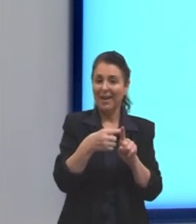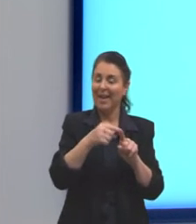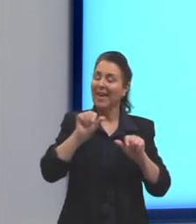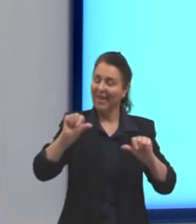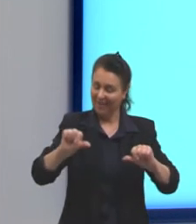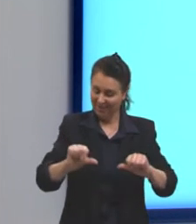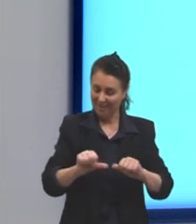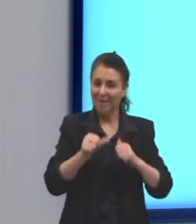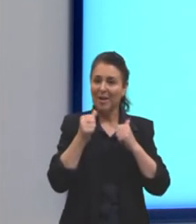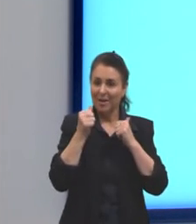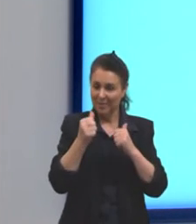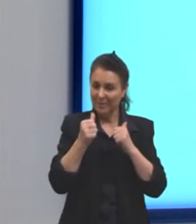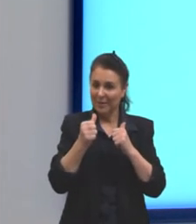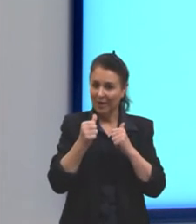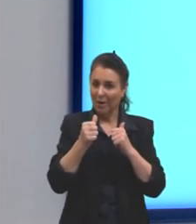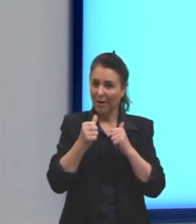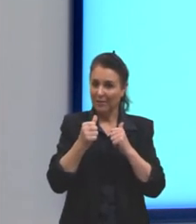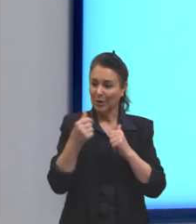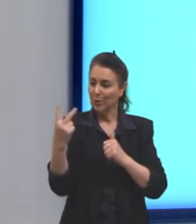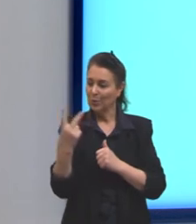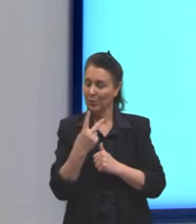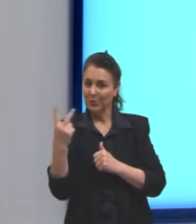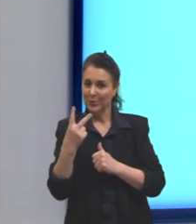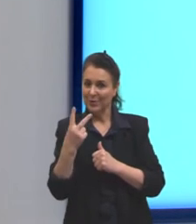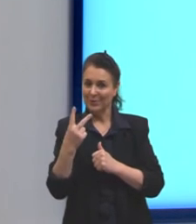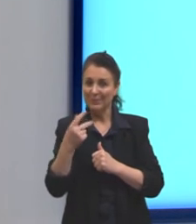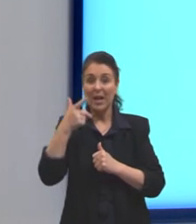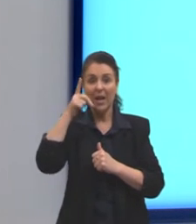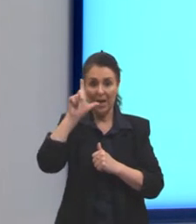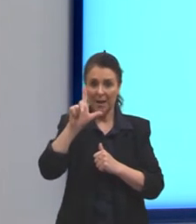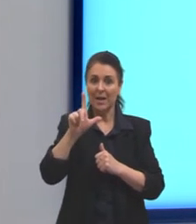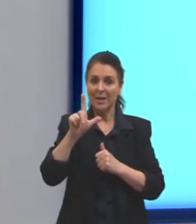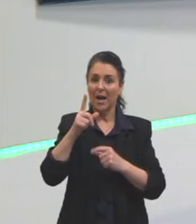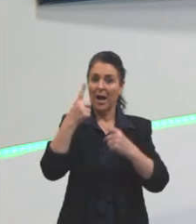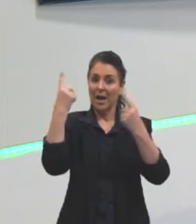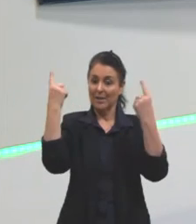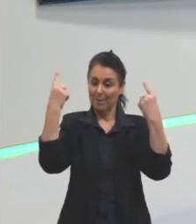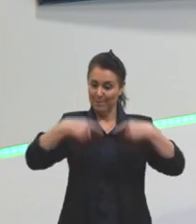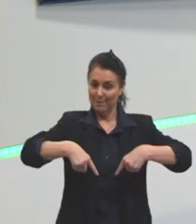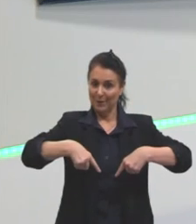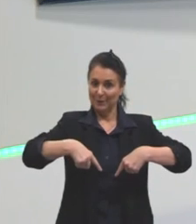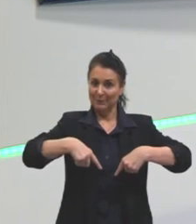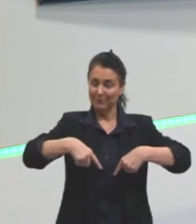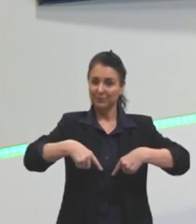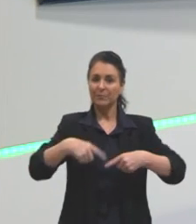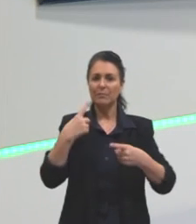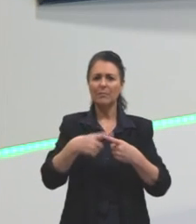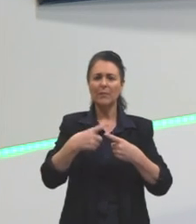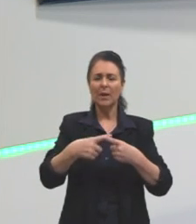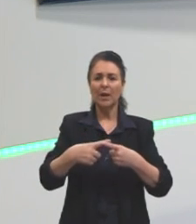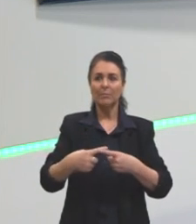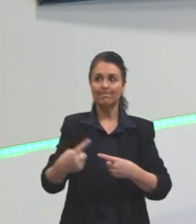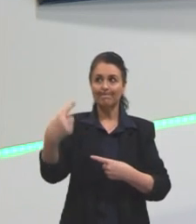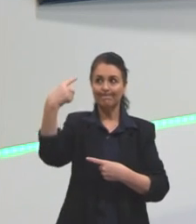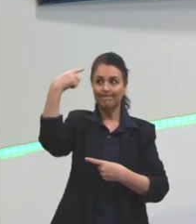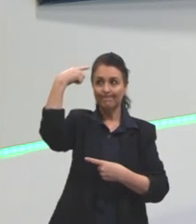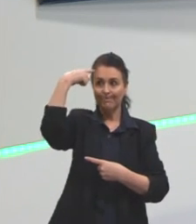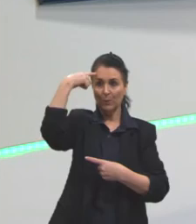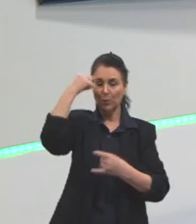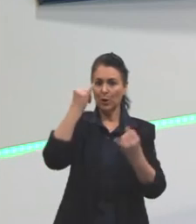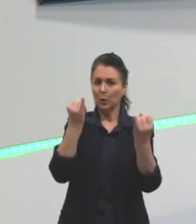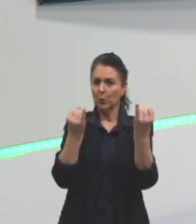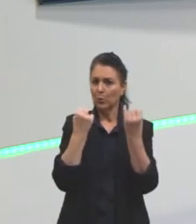nesse nosso ringue. Ela ia ganhar essa aposta. Porque ela colocou na cabeça do interlocutor